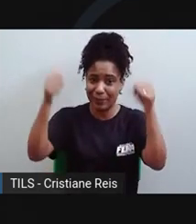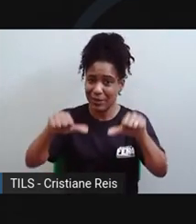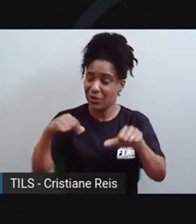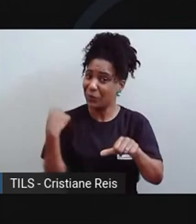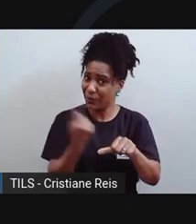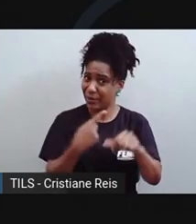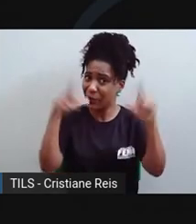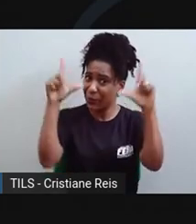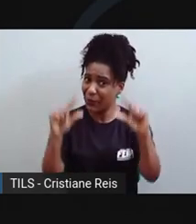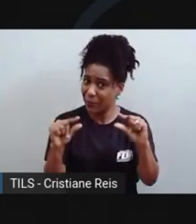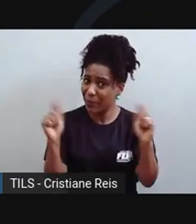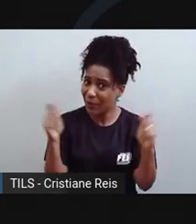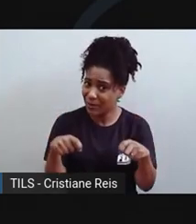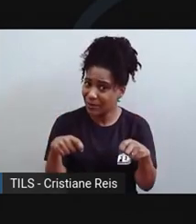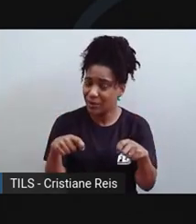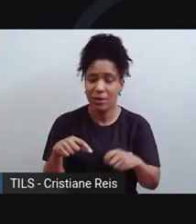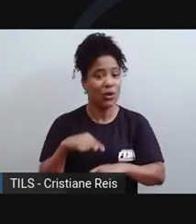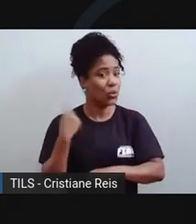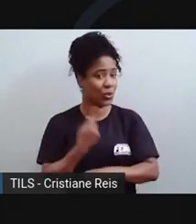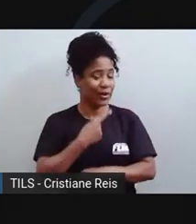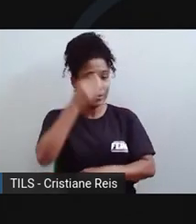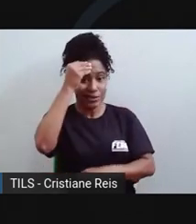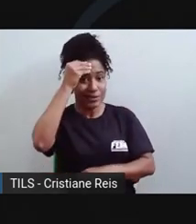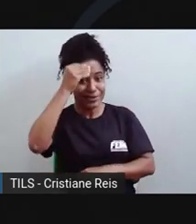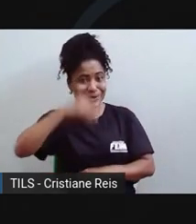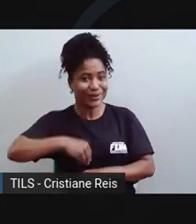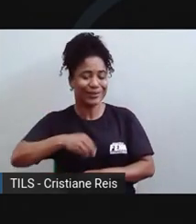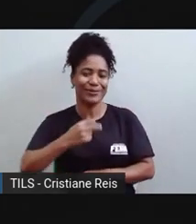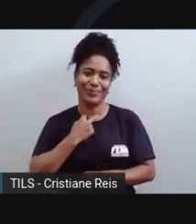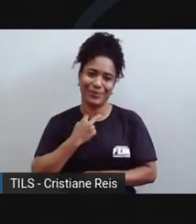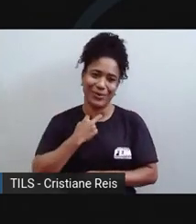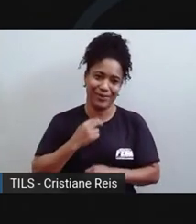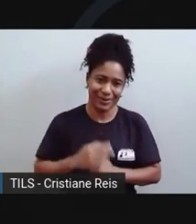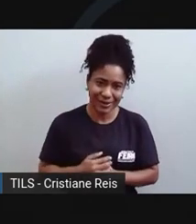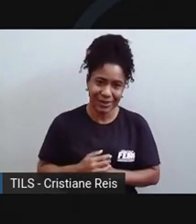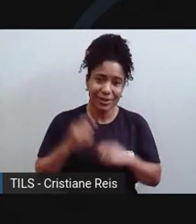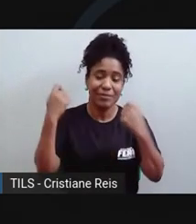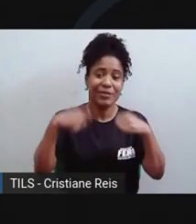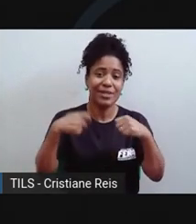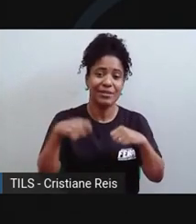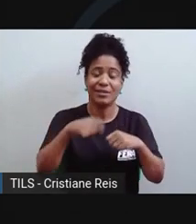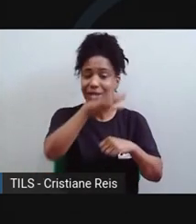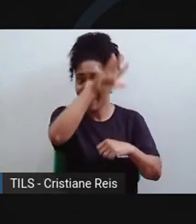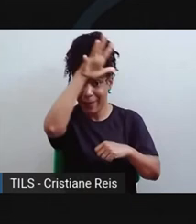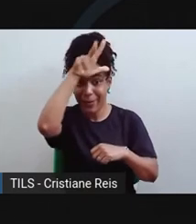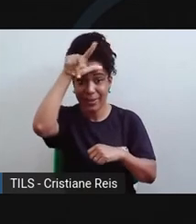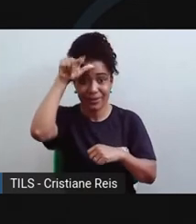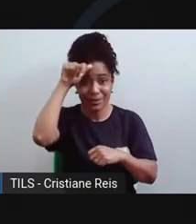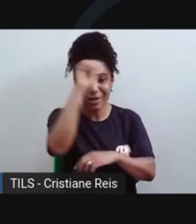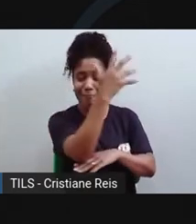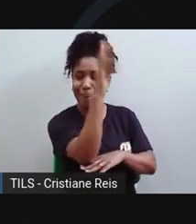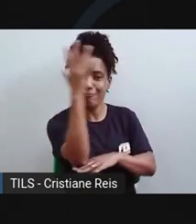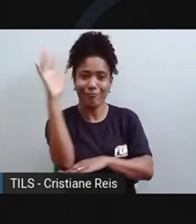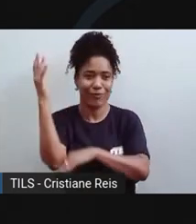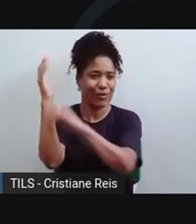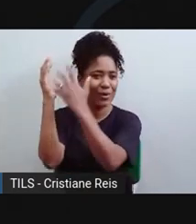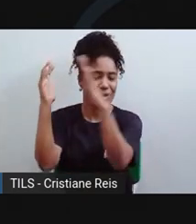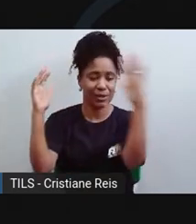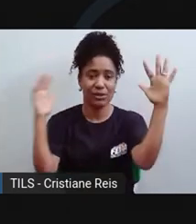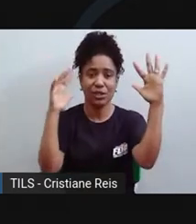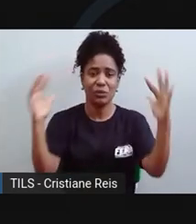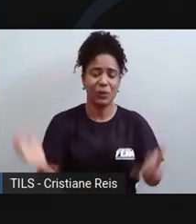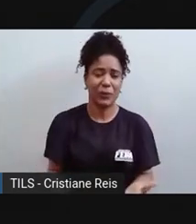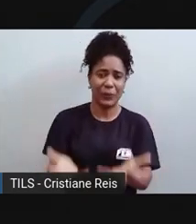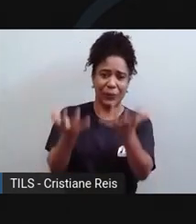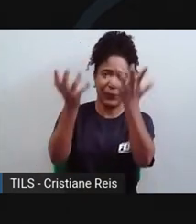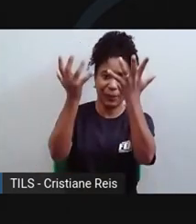podemos desistir, porque, por exemplo, ao recuperar a floresta amazônica, nós estamos garantindo que, ao longo das